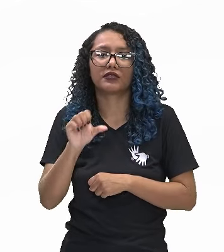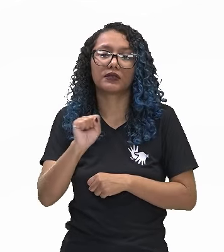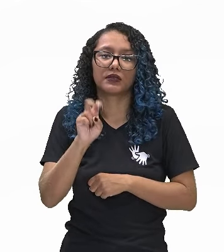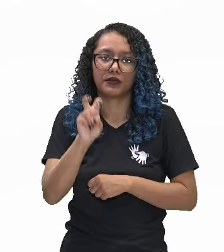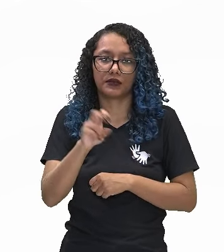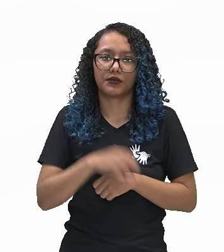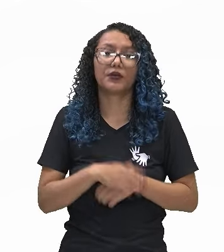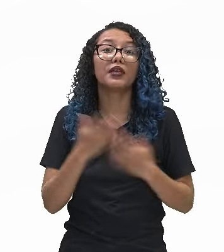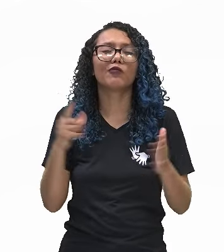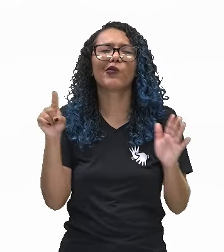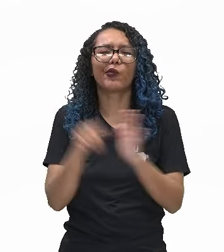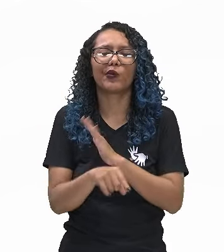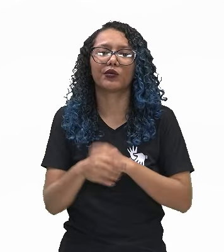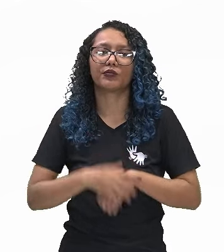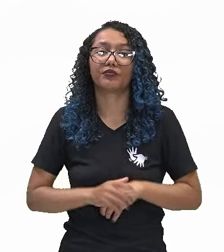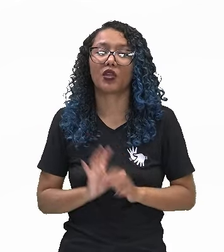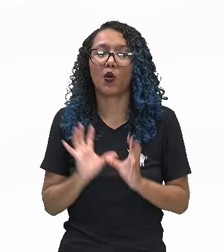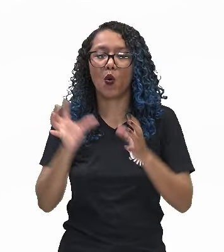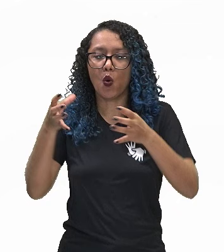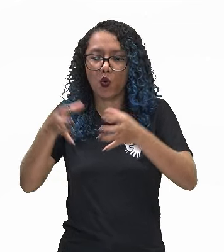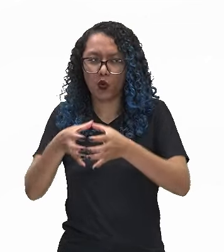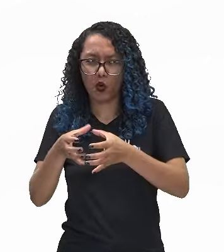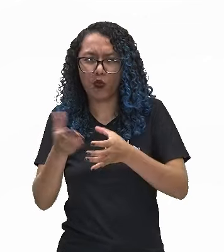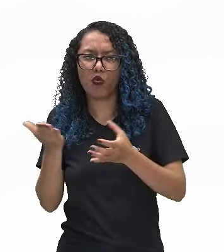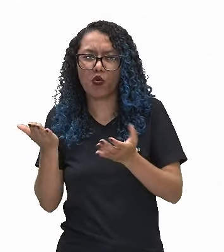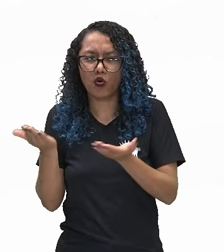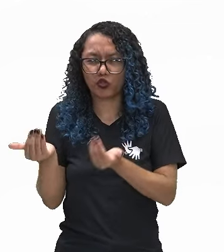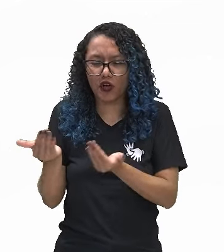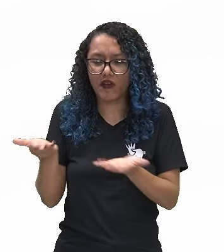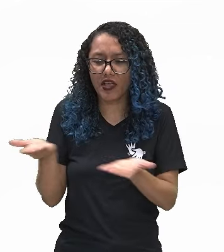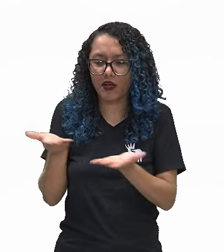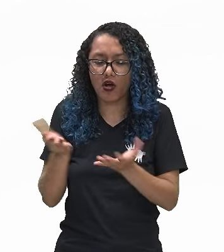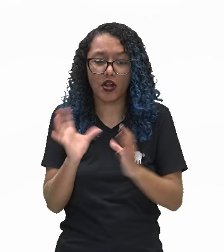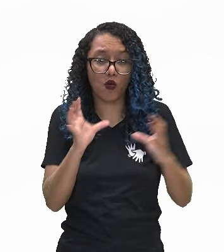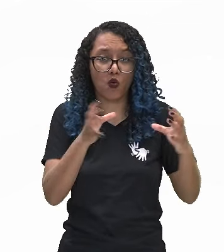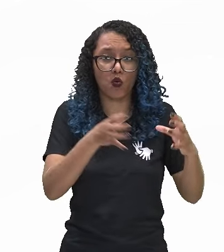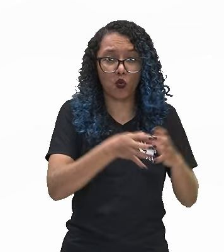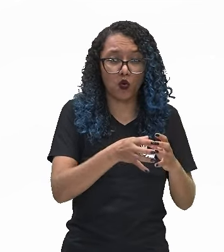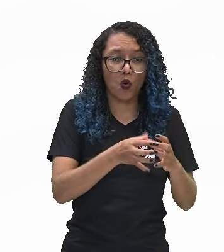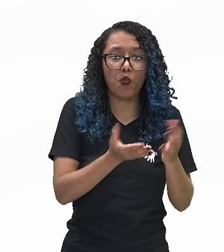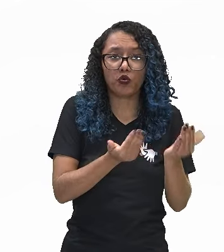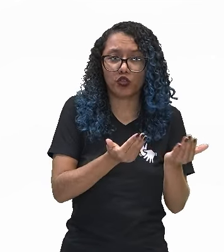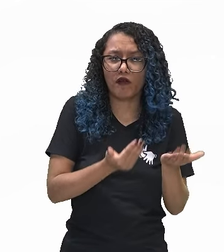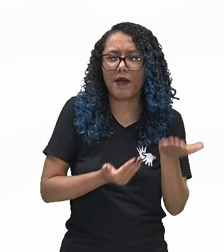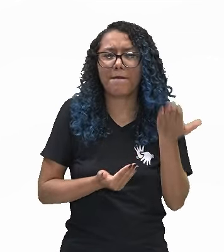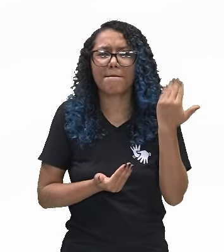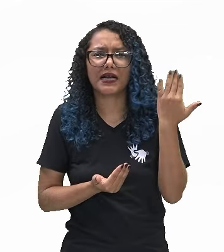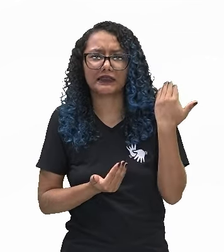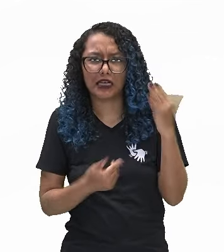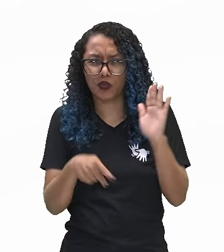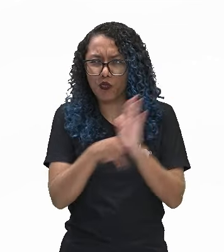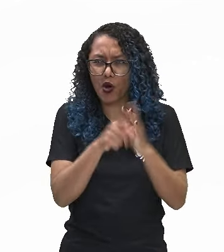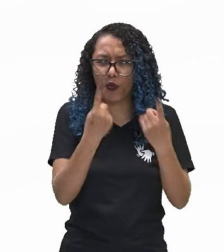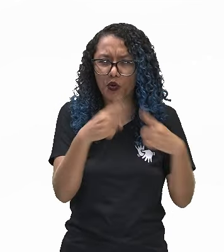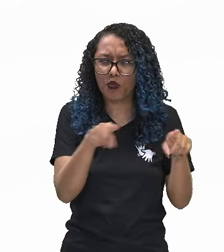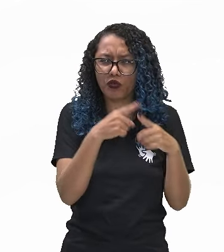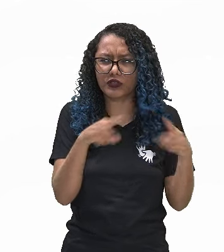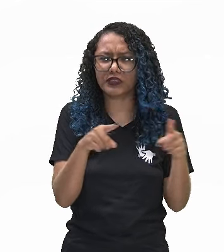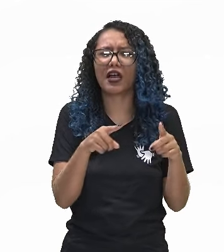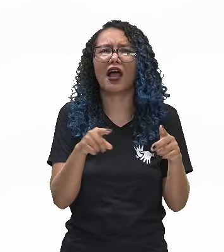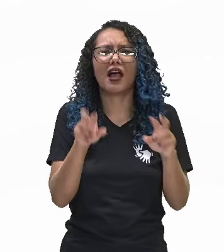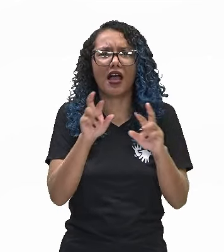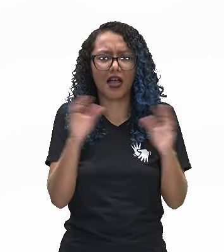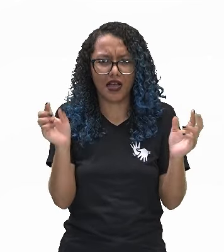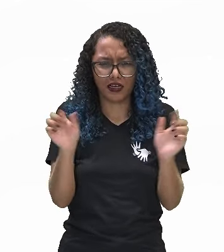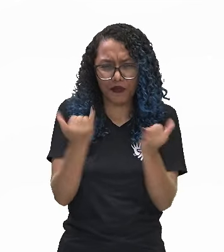reflexão. Quais elementos culturais aproximam os jovens de hoje com os da geração Coca-Cola? Então,